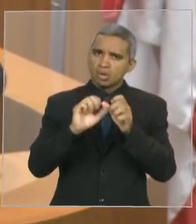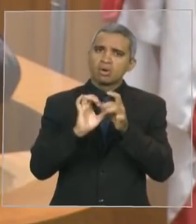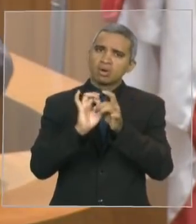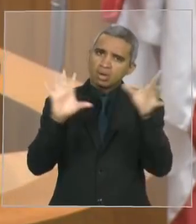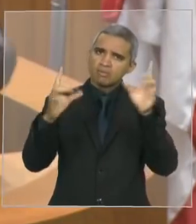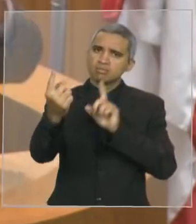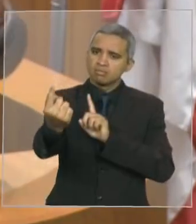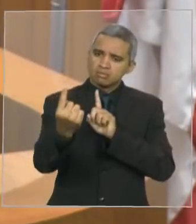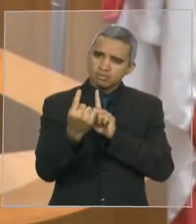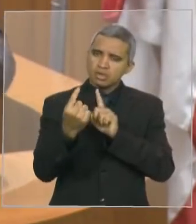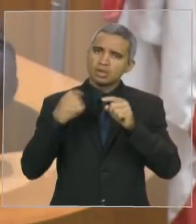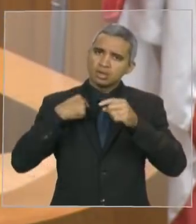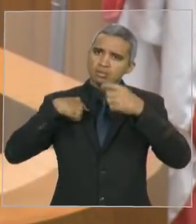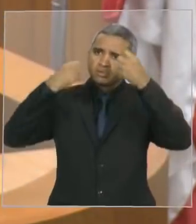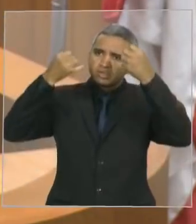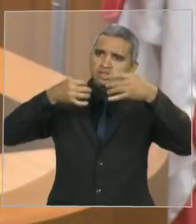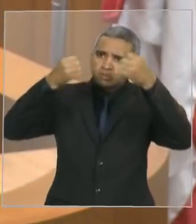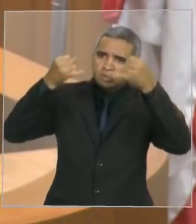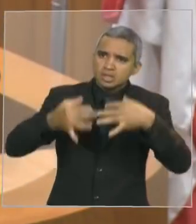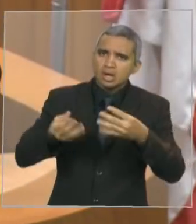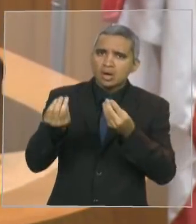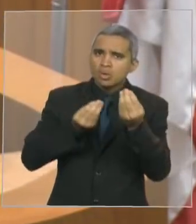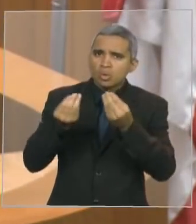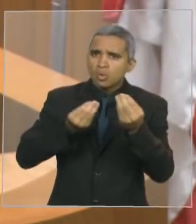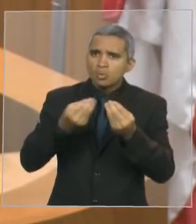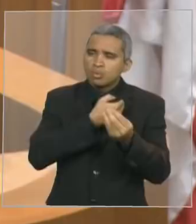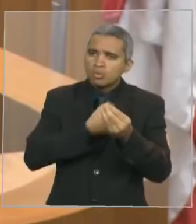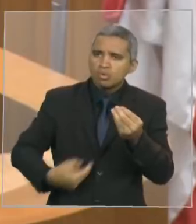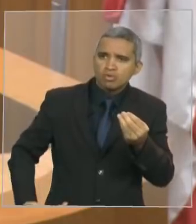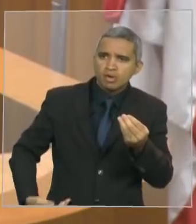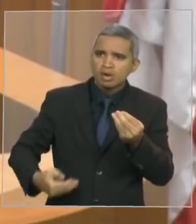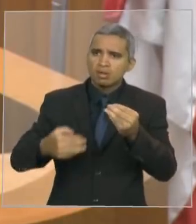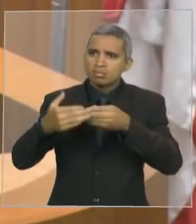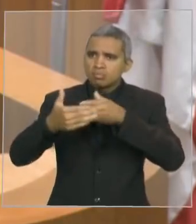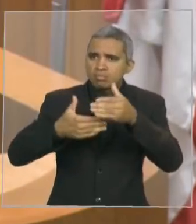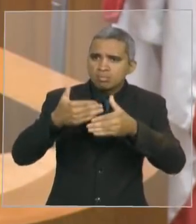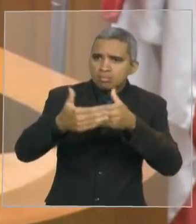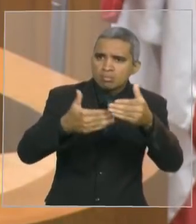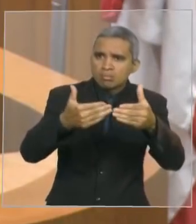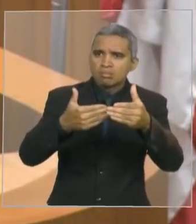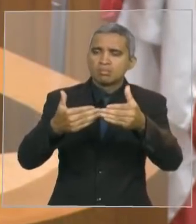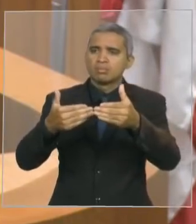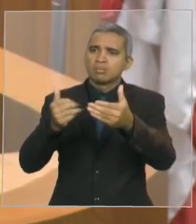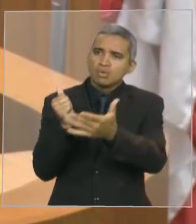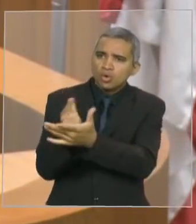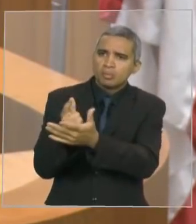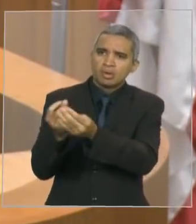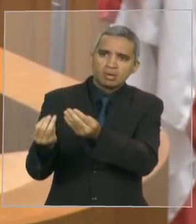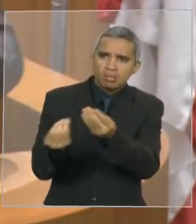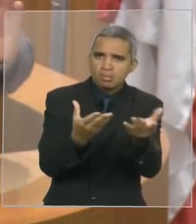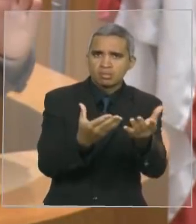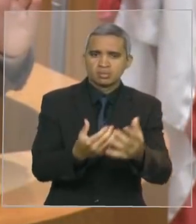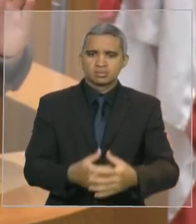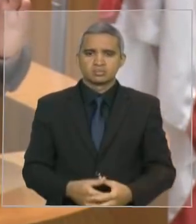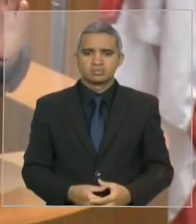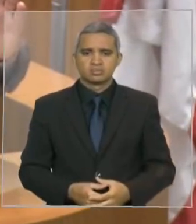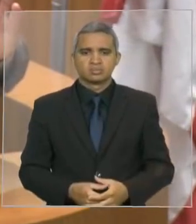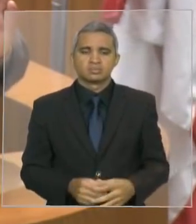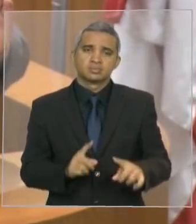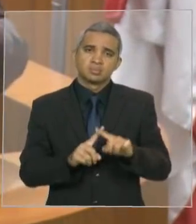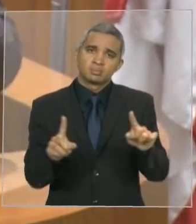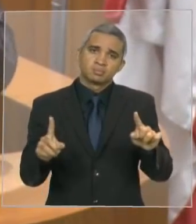explicarem como funciona essa engrenagem governamental até se chegar a esses benefícios. Mas, no mais,